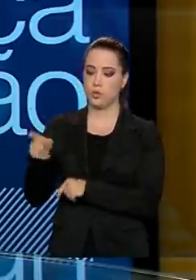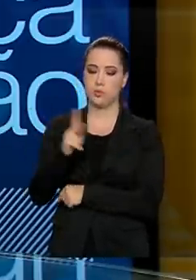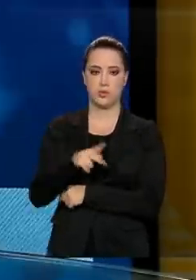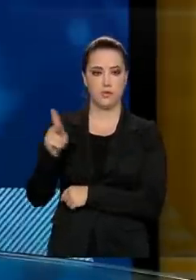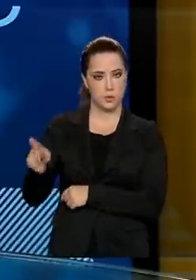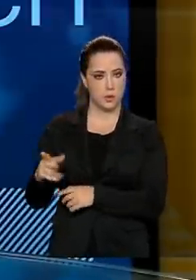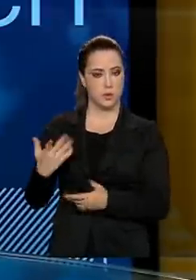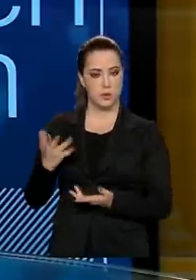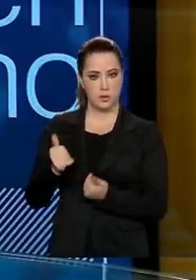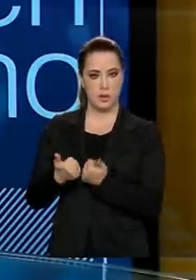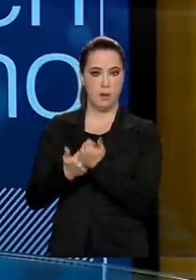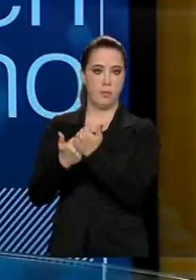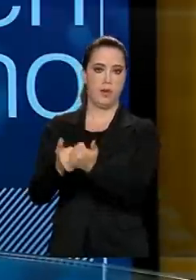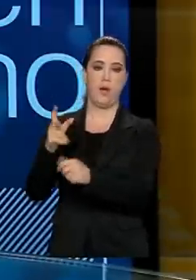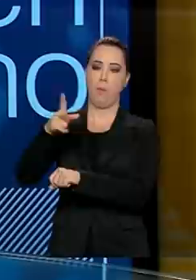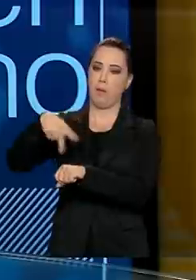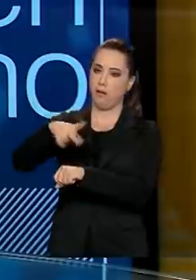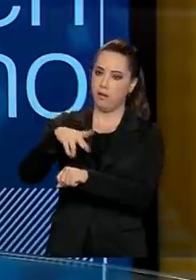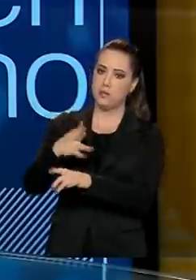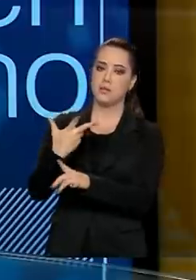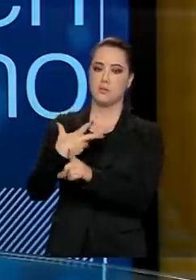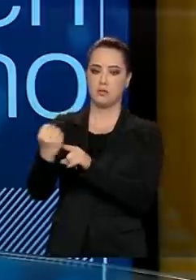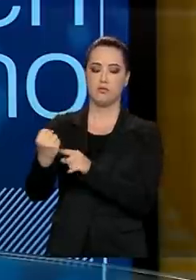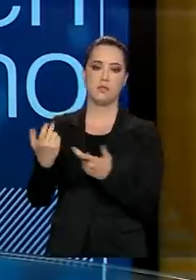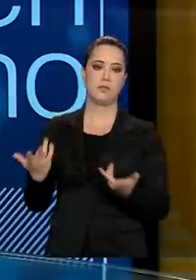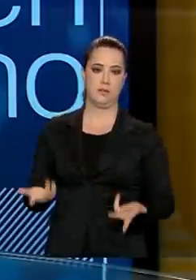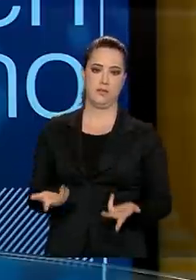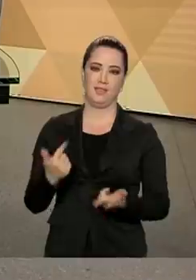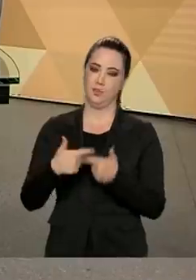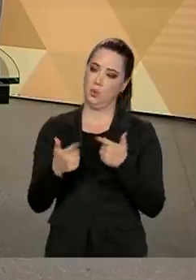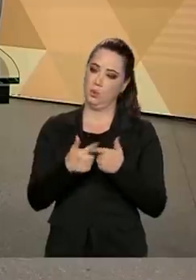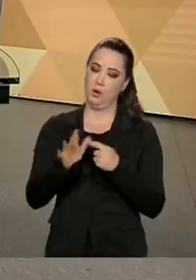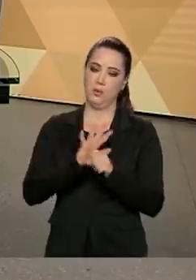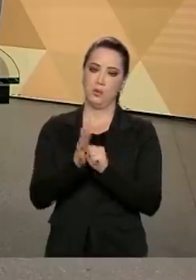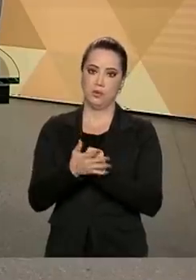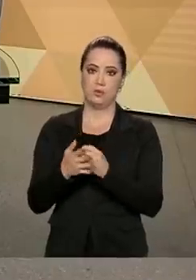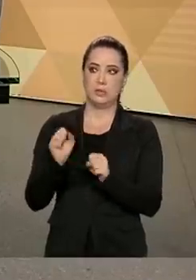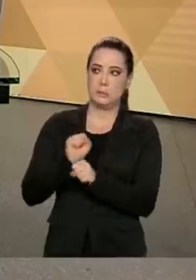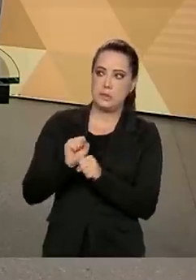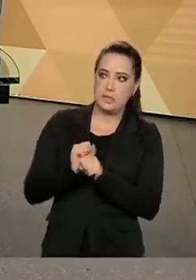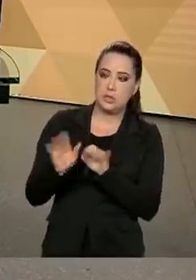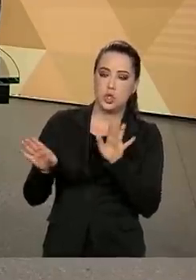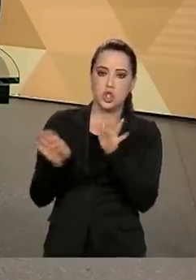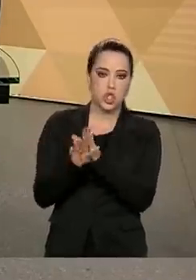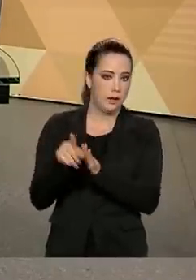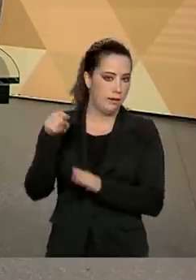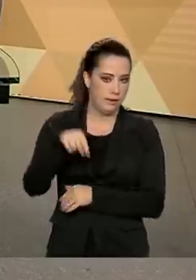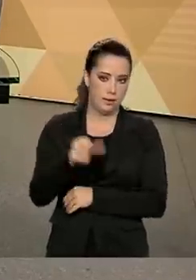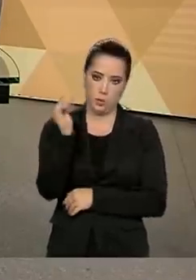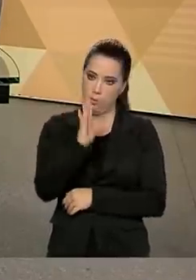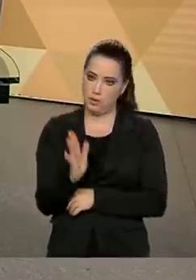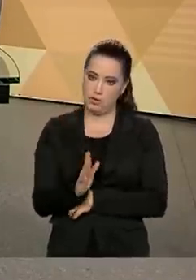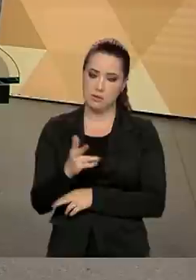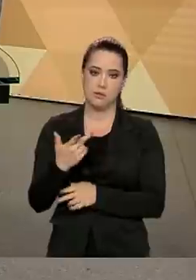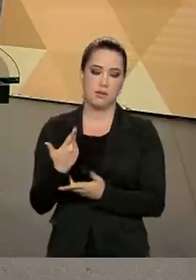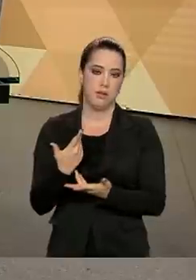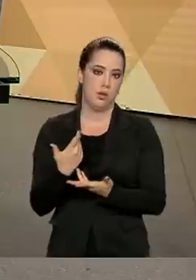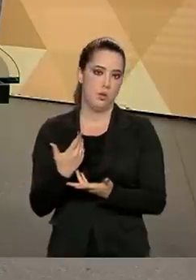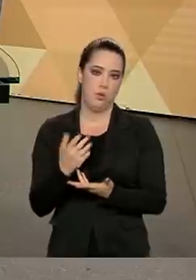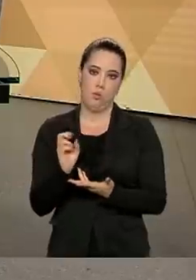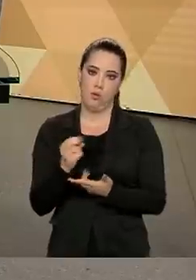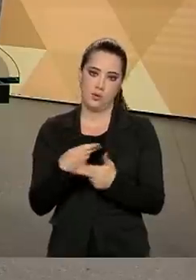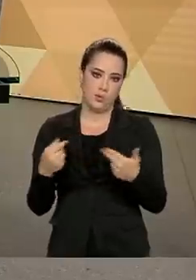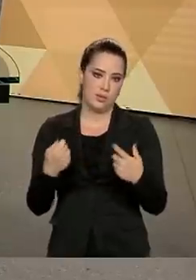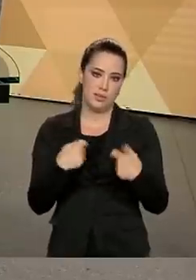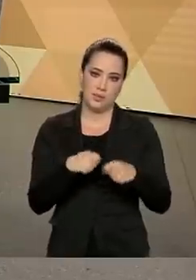alunos técnicos a ajudar o país a sair daquela pandemia enquanto chegava máscara, enquanto a indústria colocava álcool em gel. Então, a